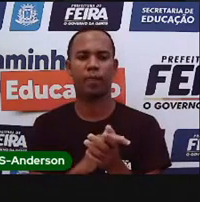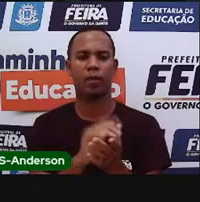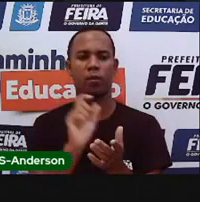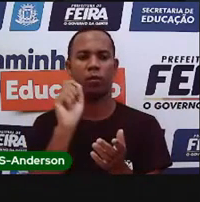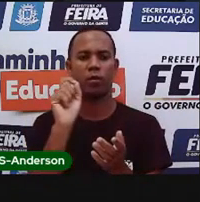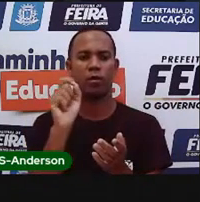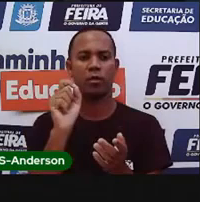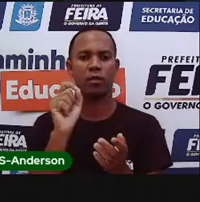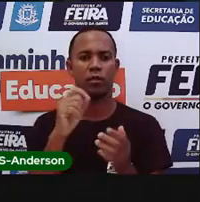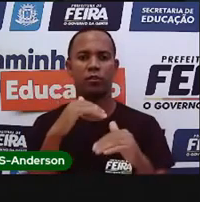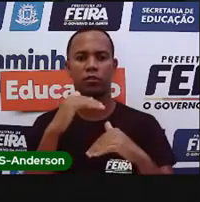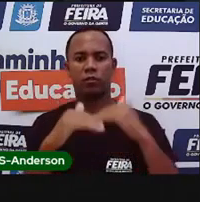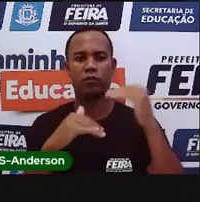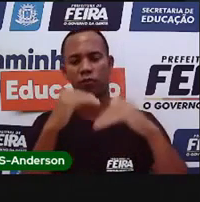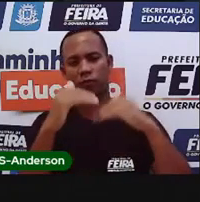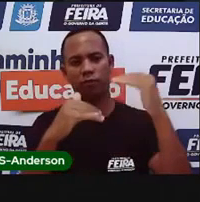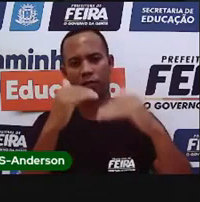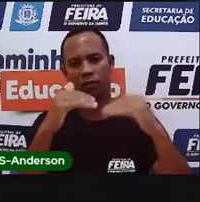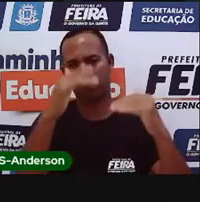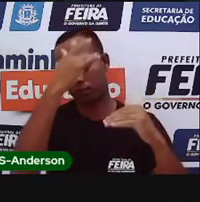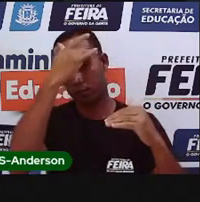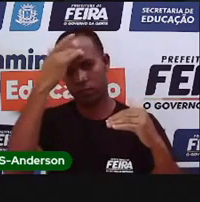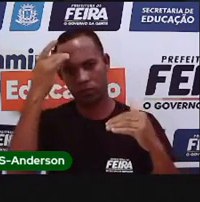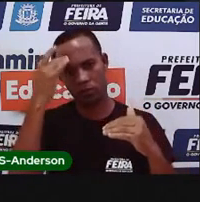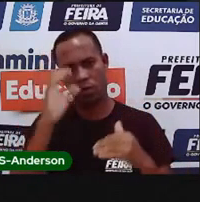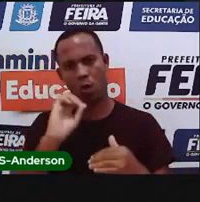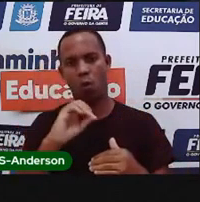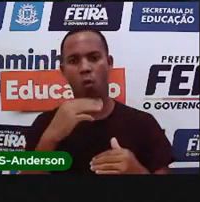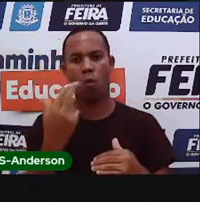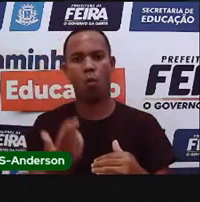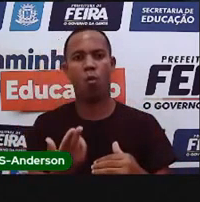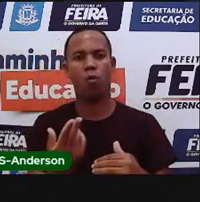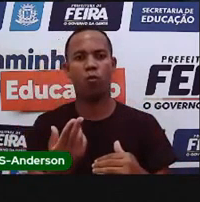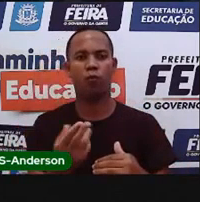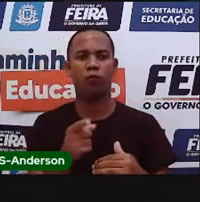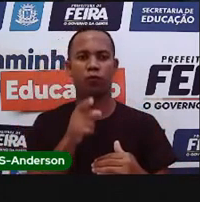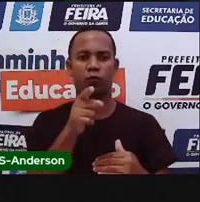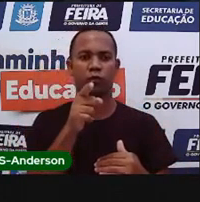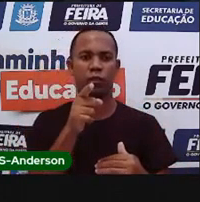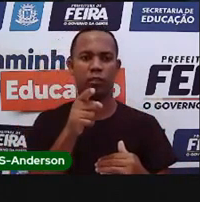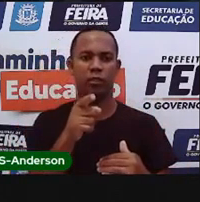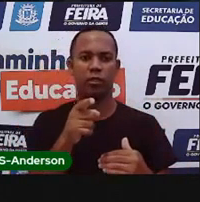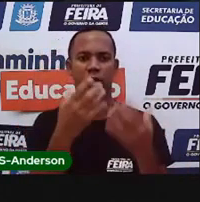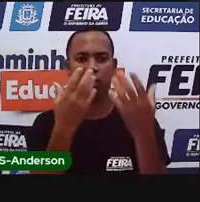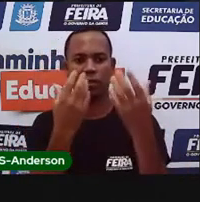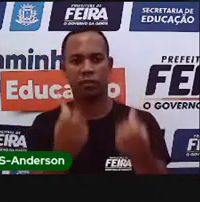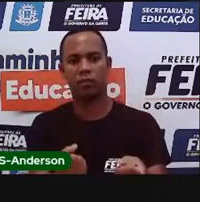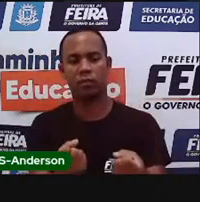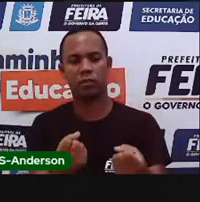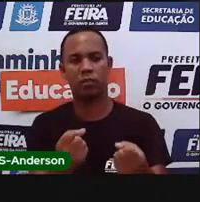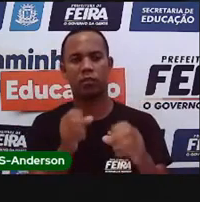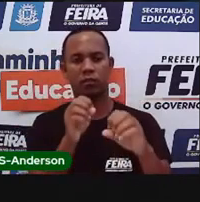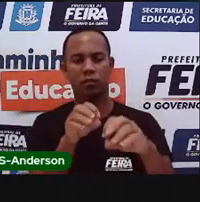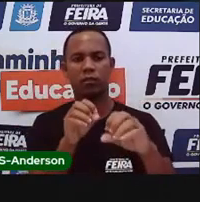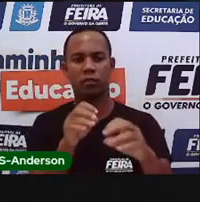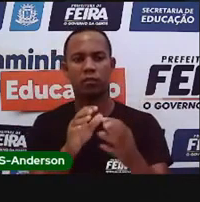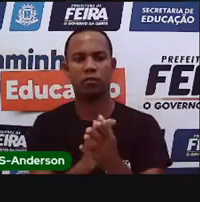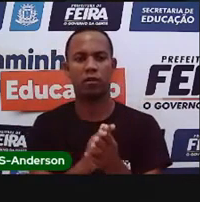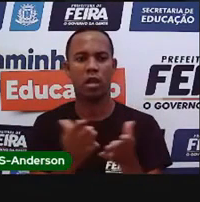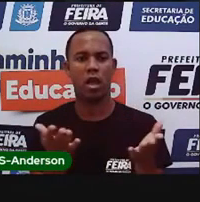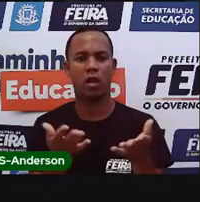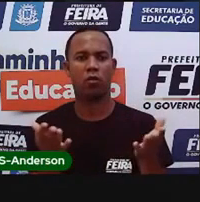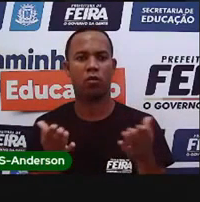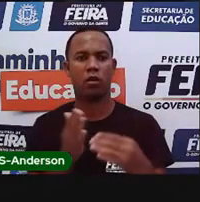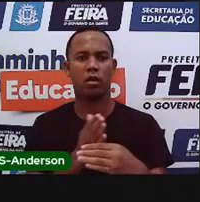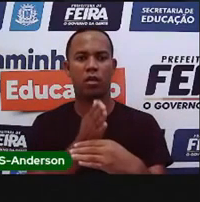o pleno desenvolvimento da pessoa. Ou seja, vocês recebem a educação, estão indo aí para a escola, agora, a Pró